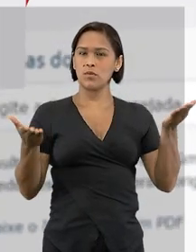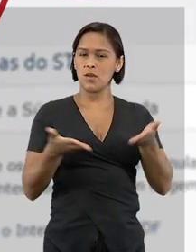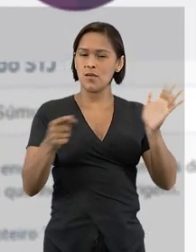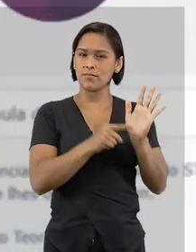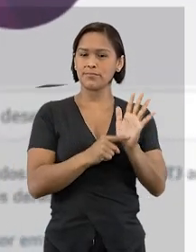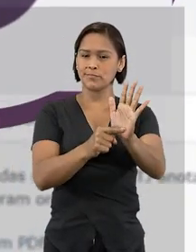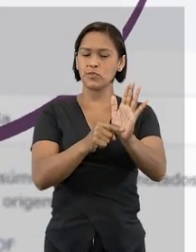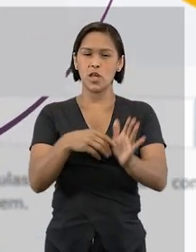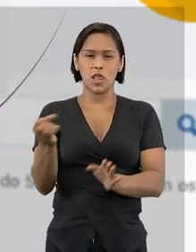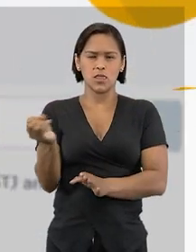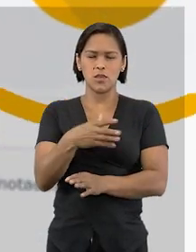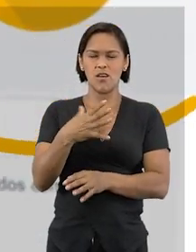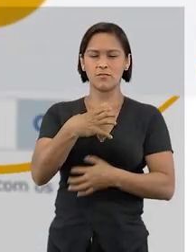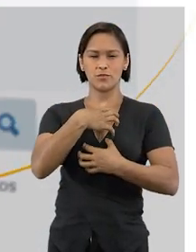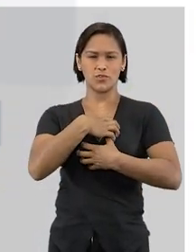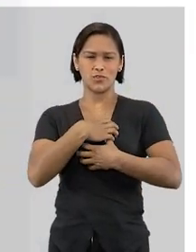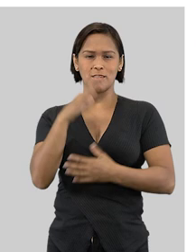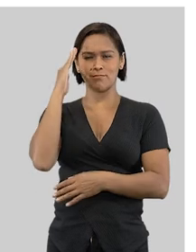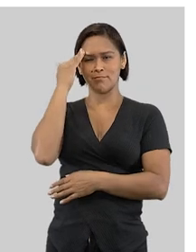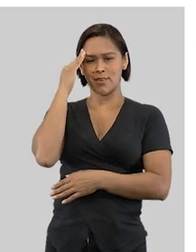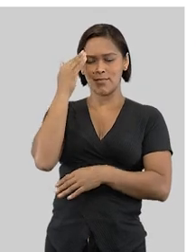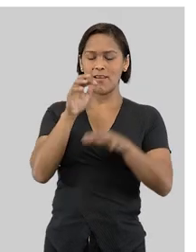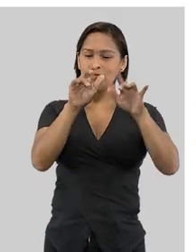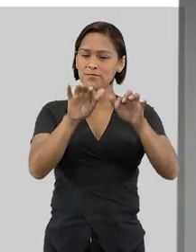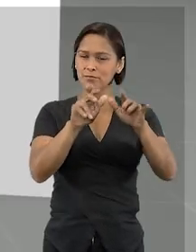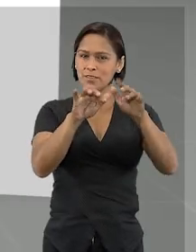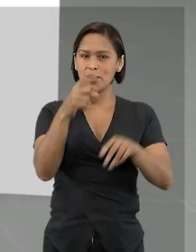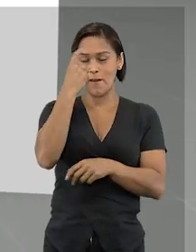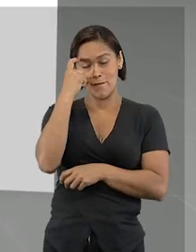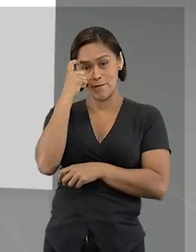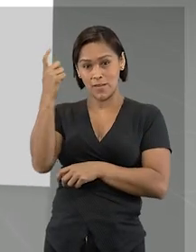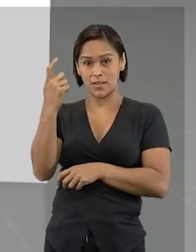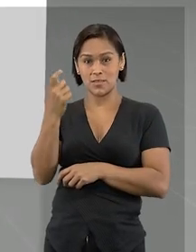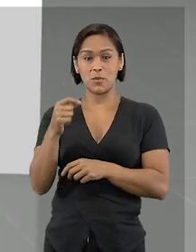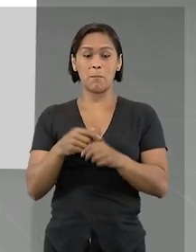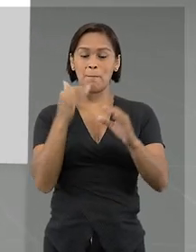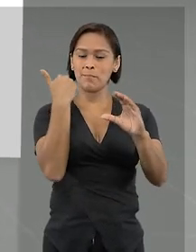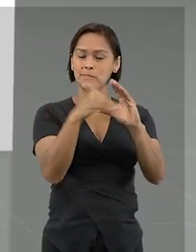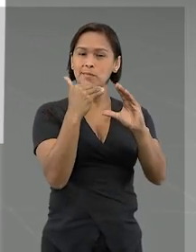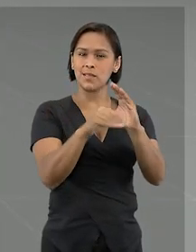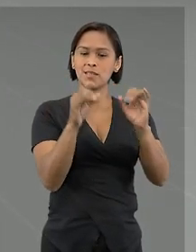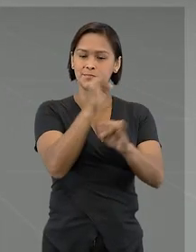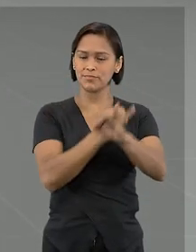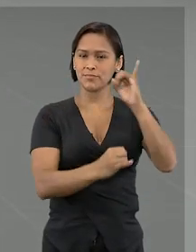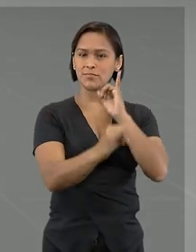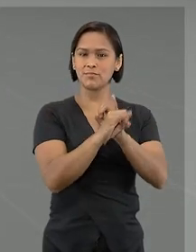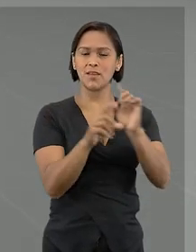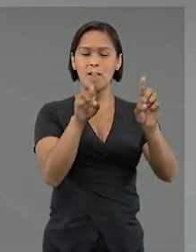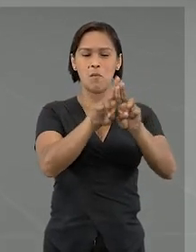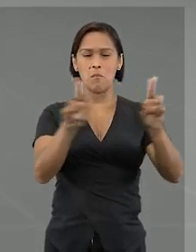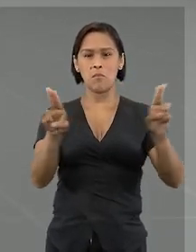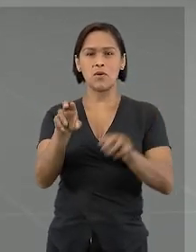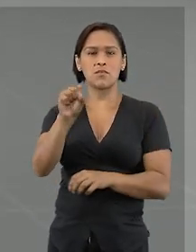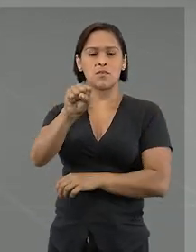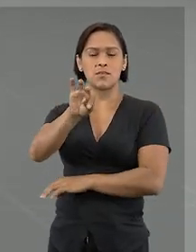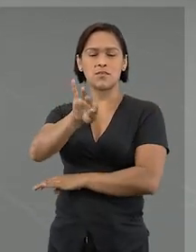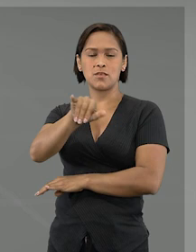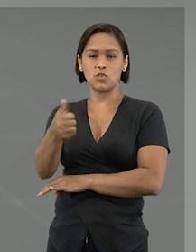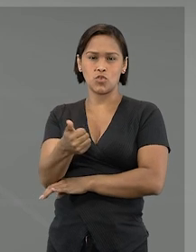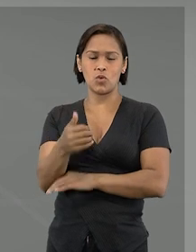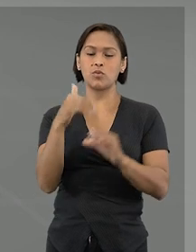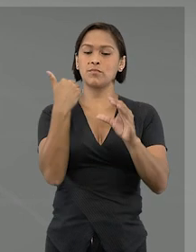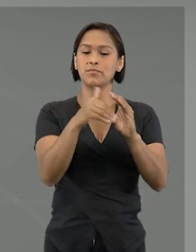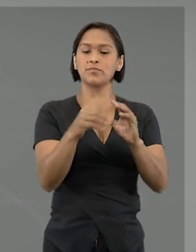apresentado de forma moderna, com uma navegação mais intuitiva. Para acessar a ferramenta online, entre no portal do STJ